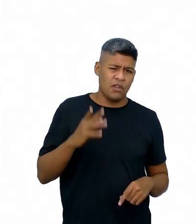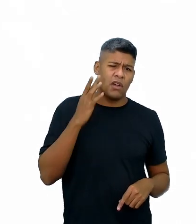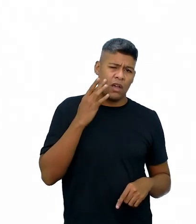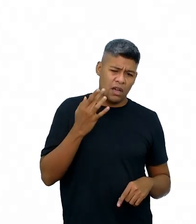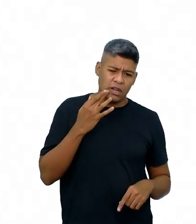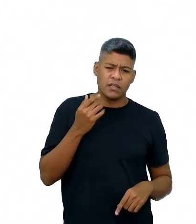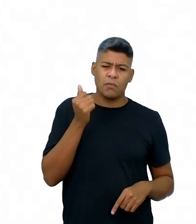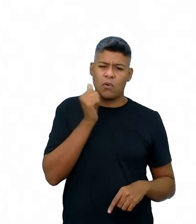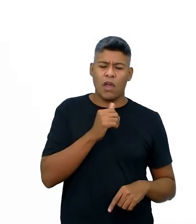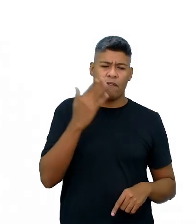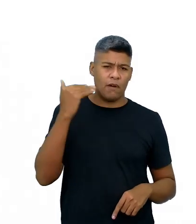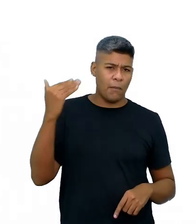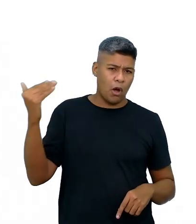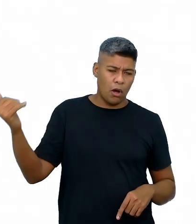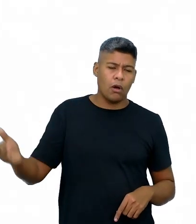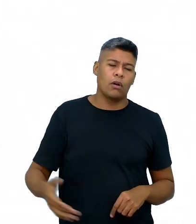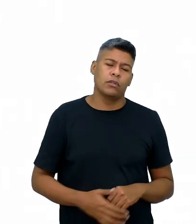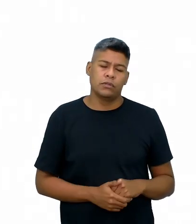Com a Julia Roberts.